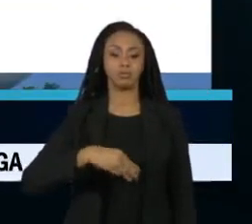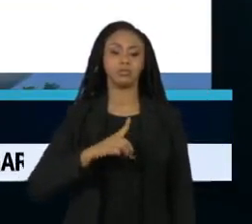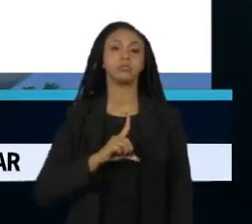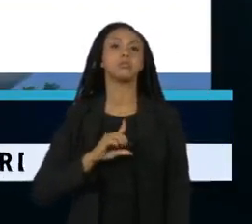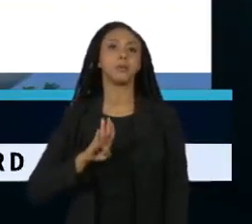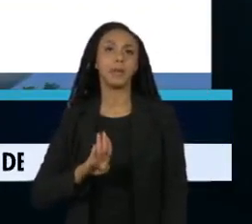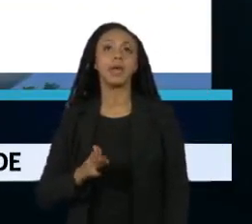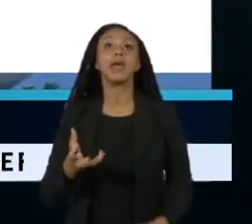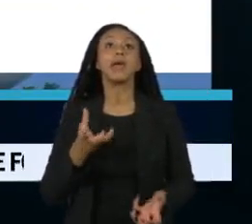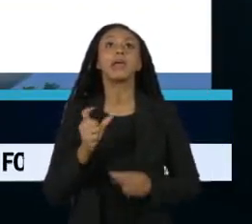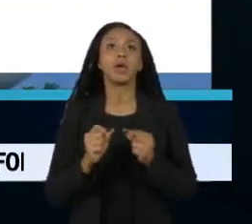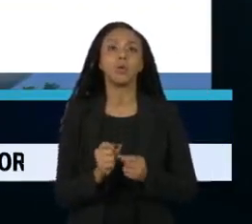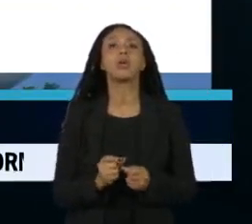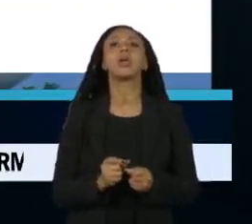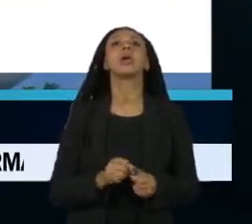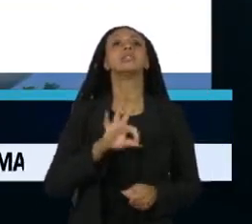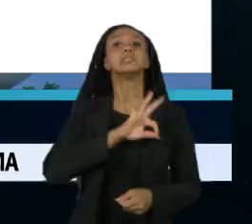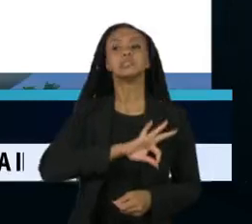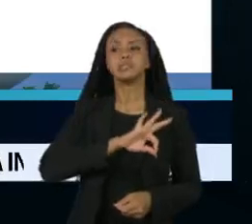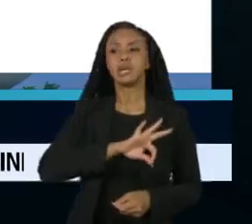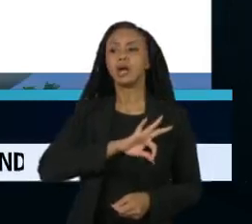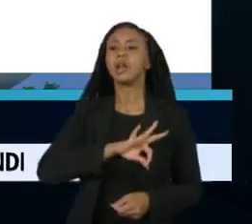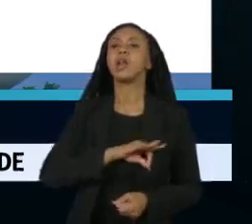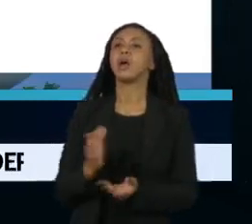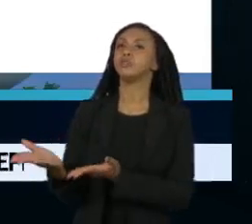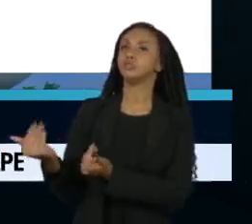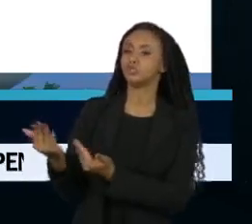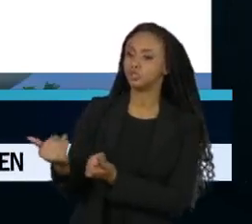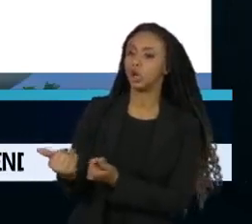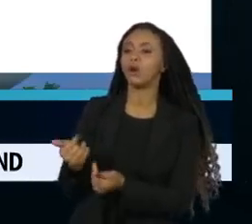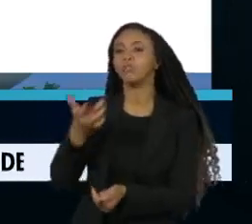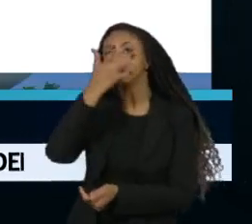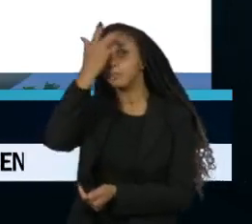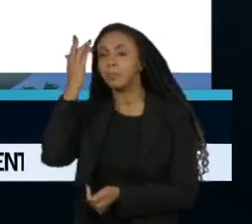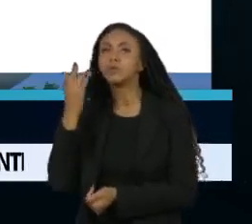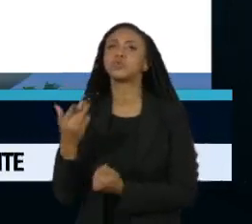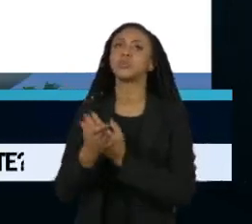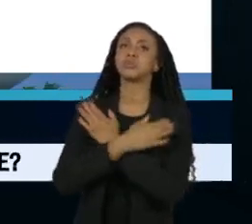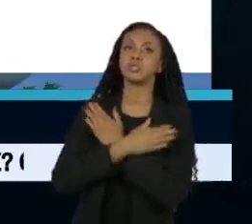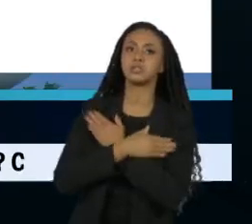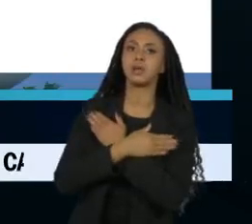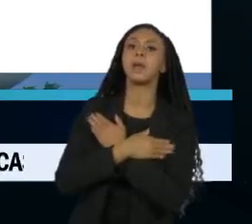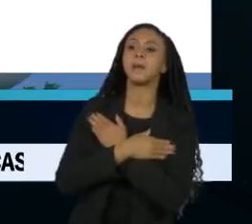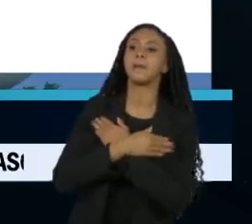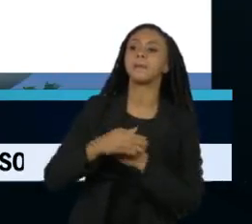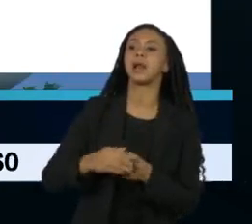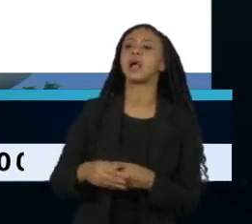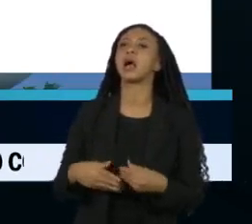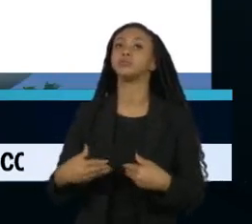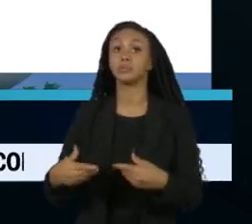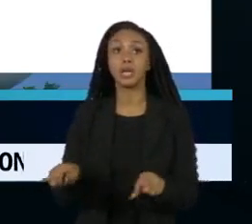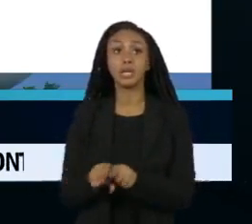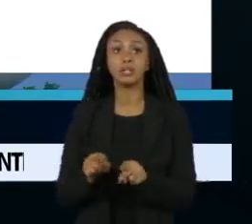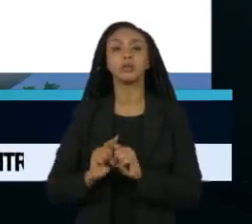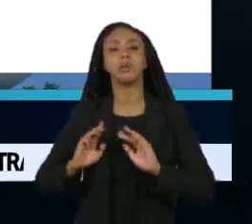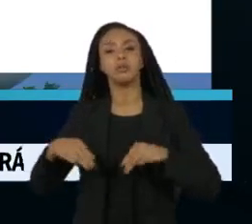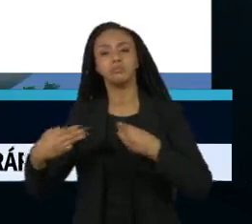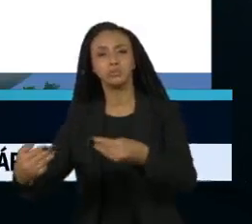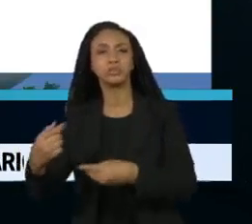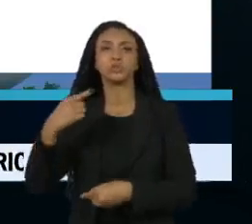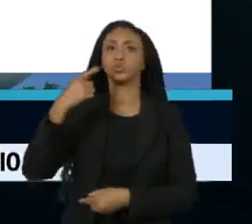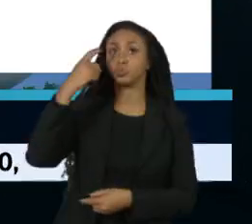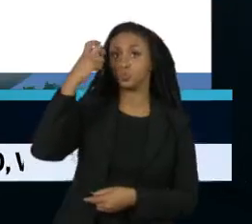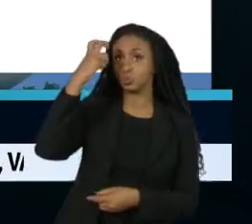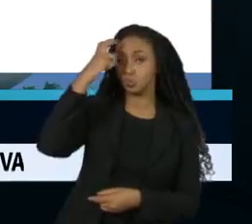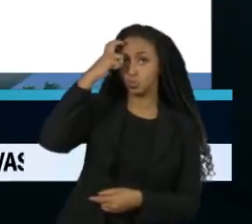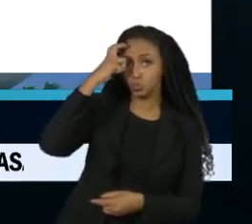transferência de renda e qualificação para jovens e desempregados. A recriação do Ministério da Cultura, a criação